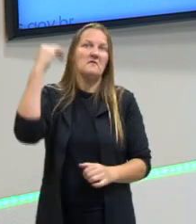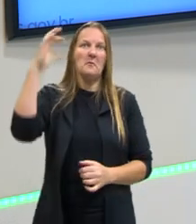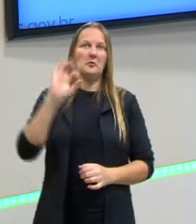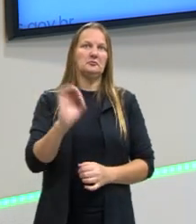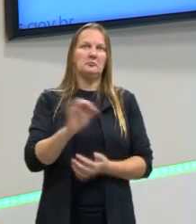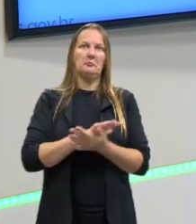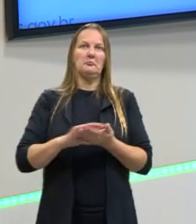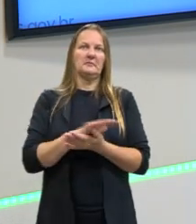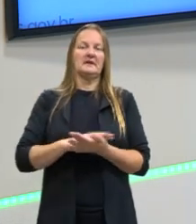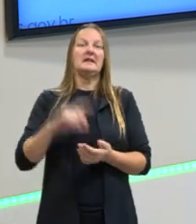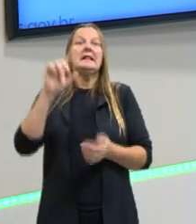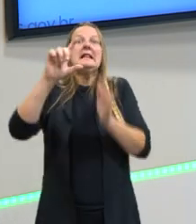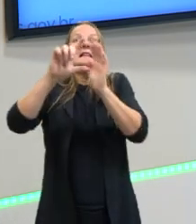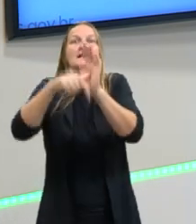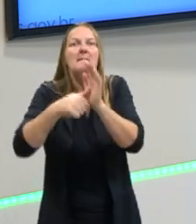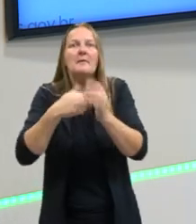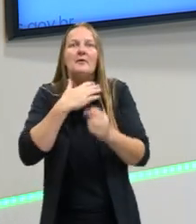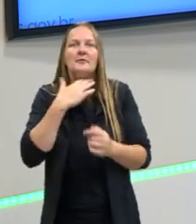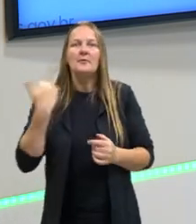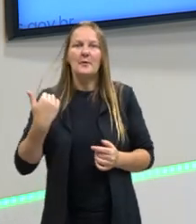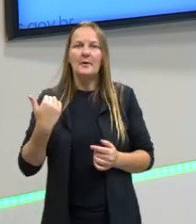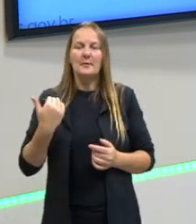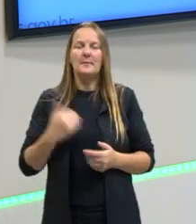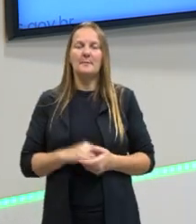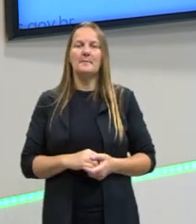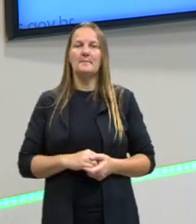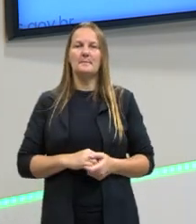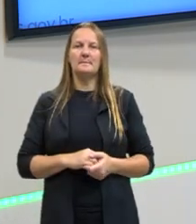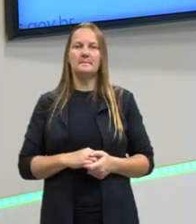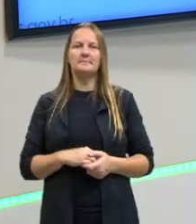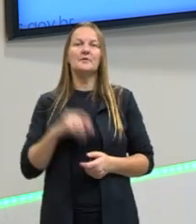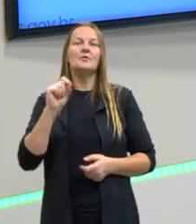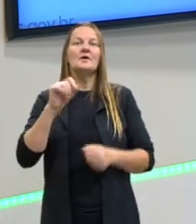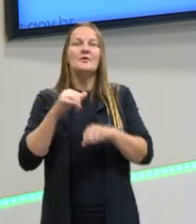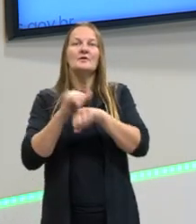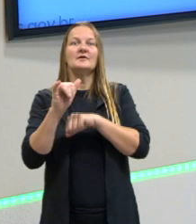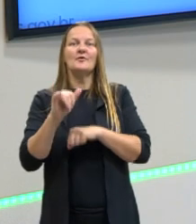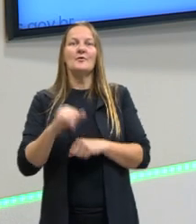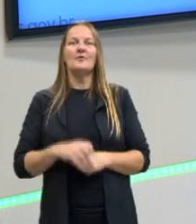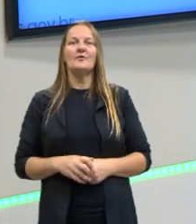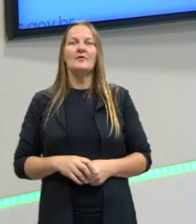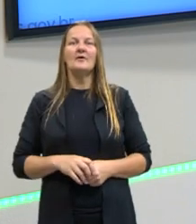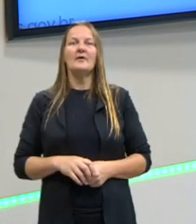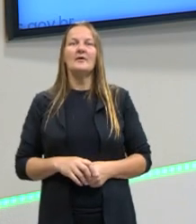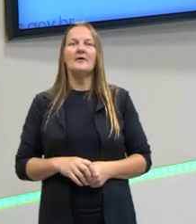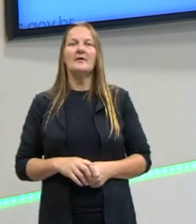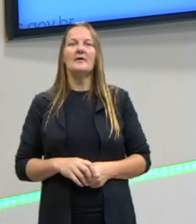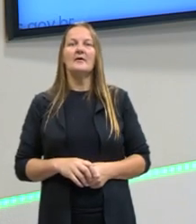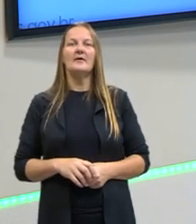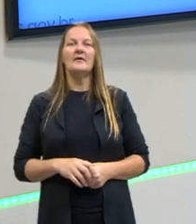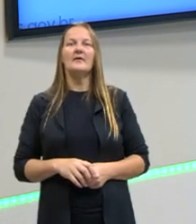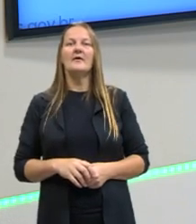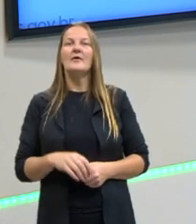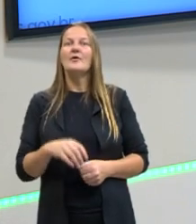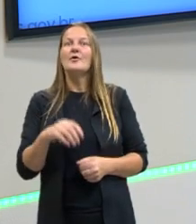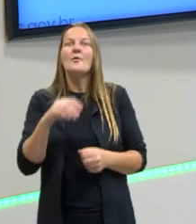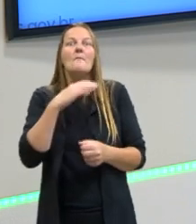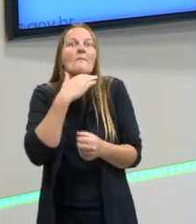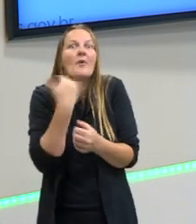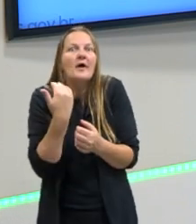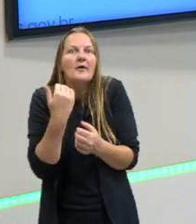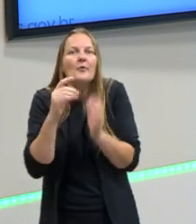Após a morte, quando ele morre, ele se torna uma pessoa conhecida.